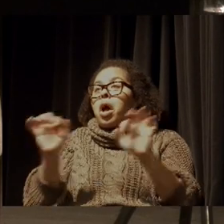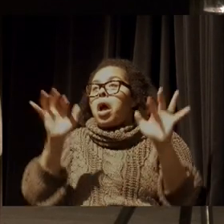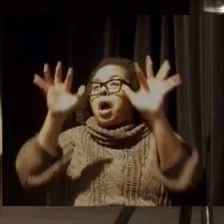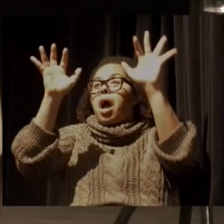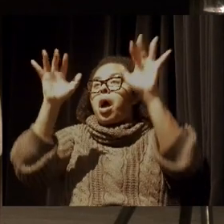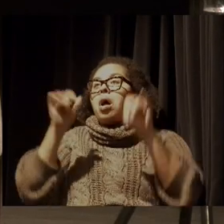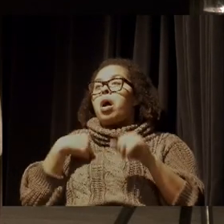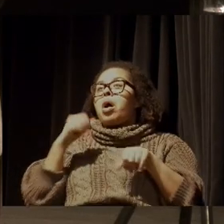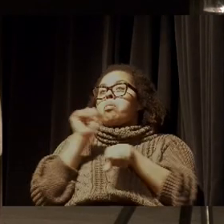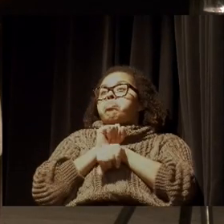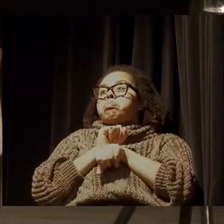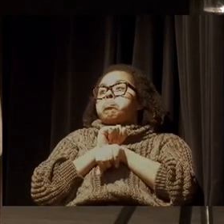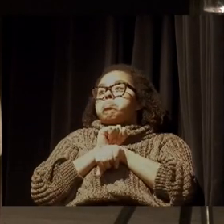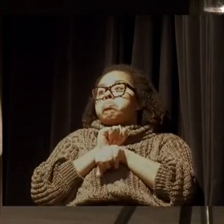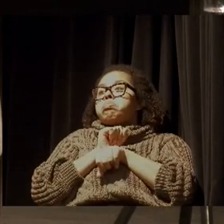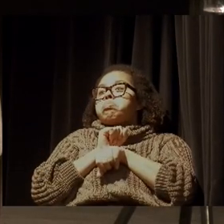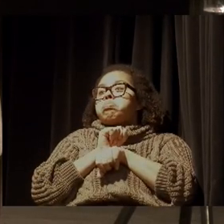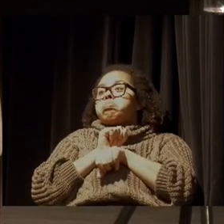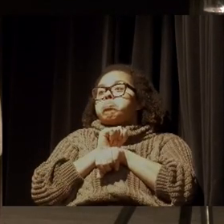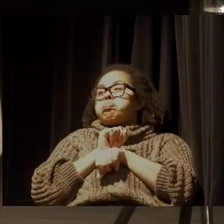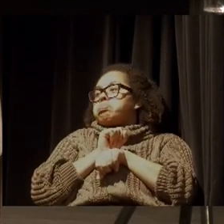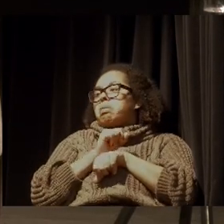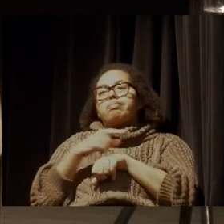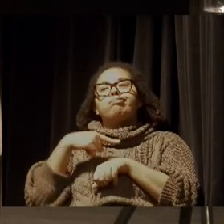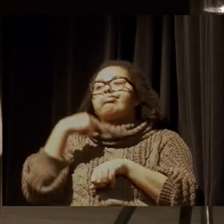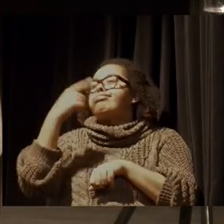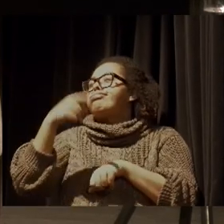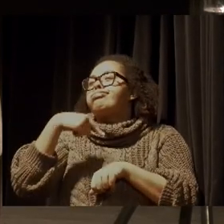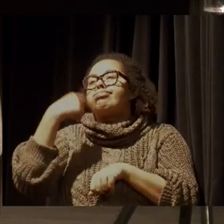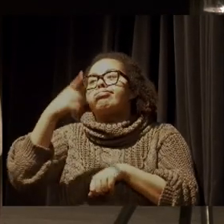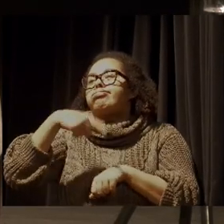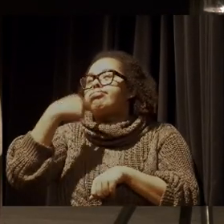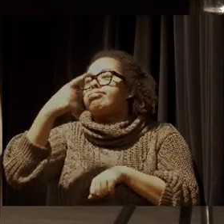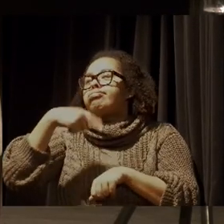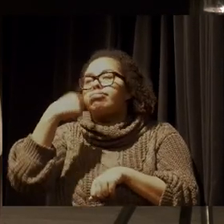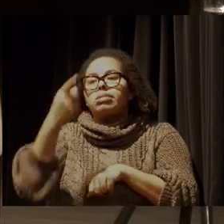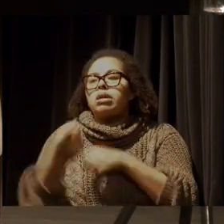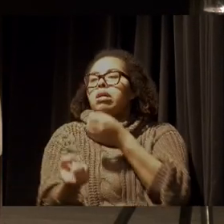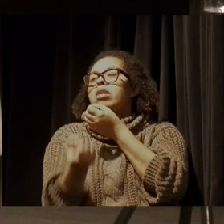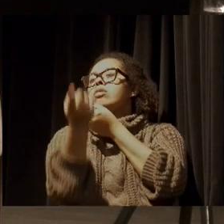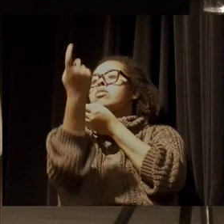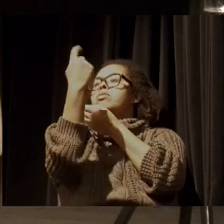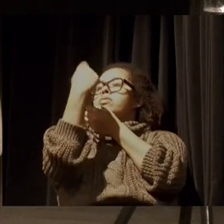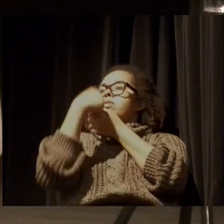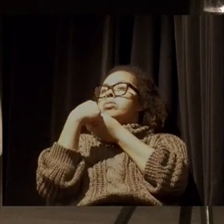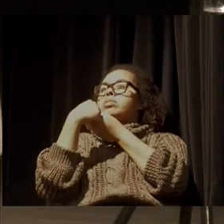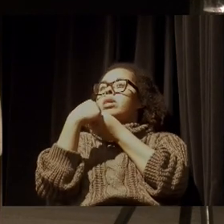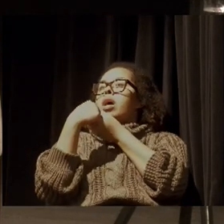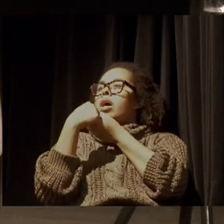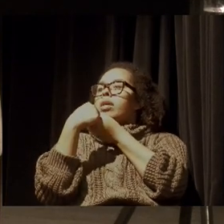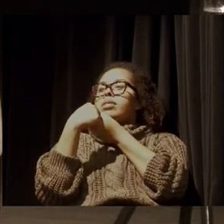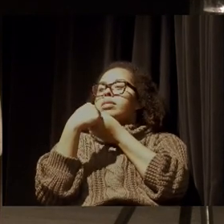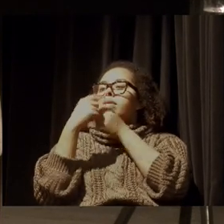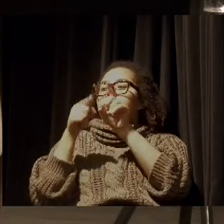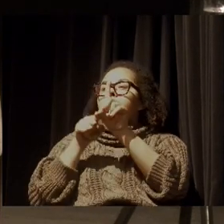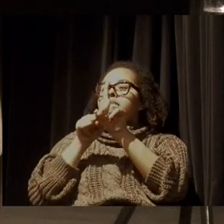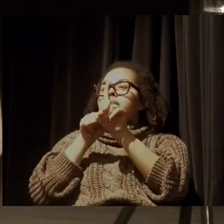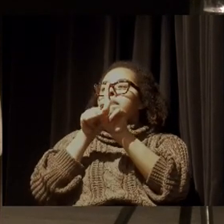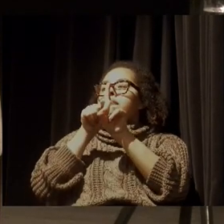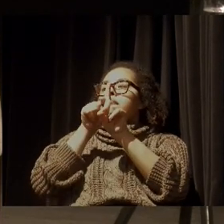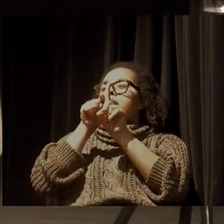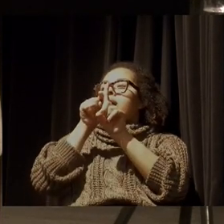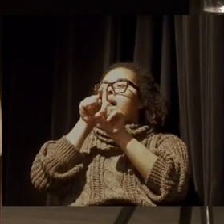a gente não conseguiria ainda assim voltar com uma temperatura